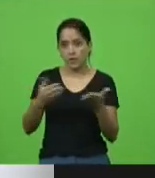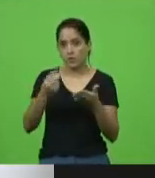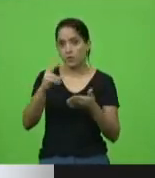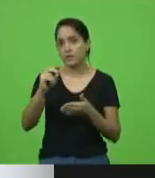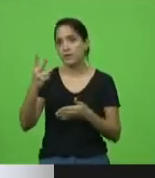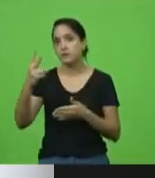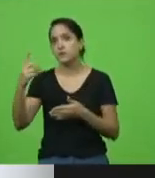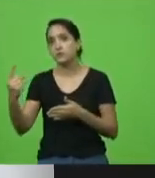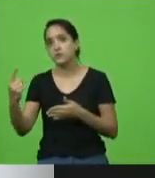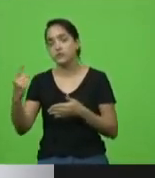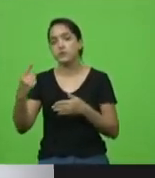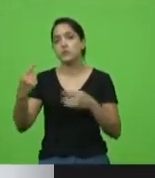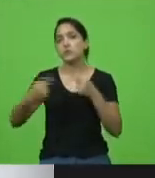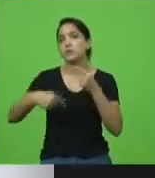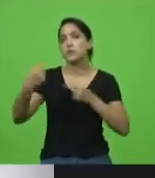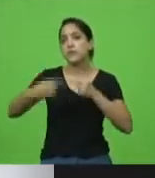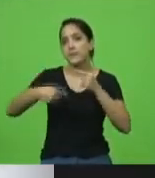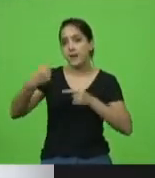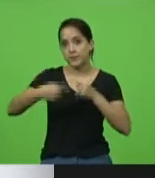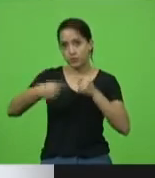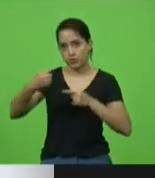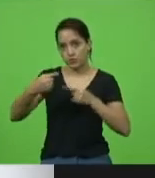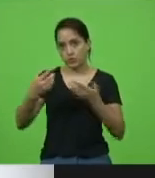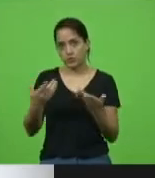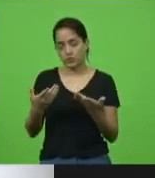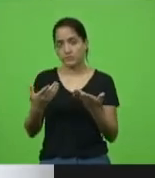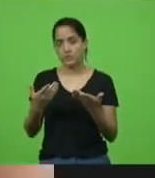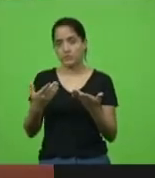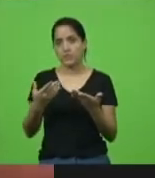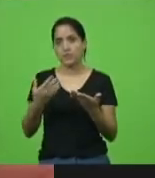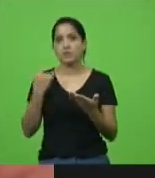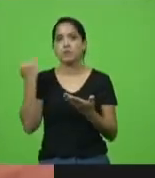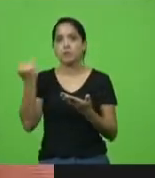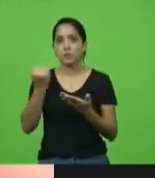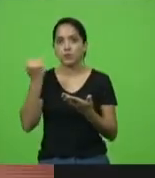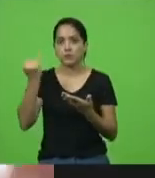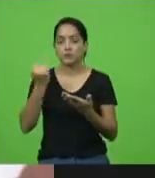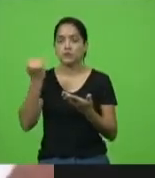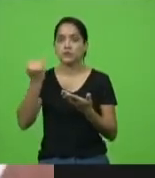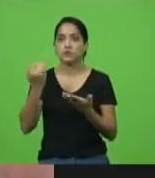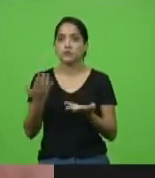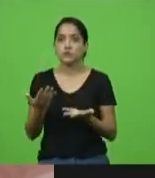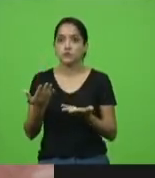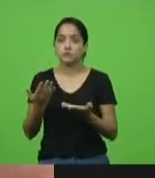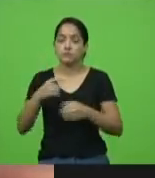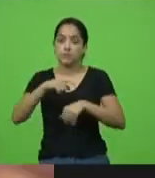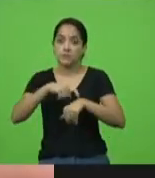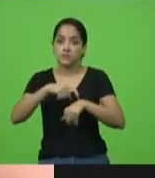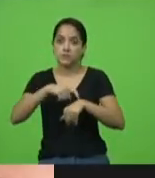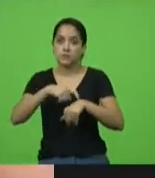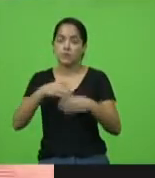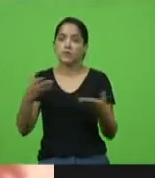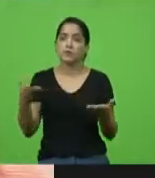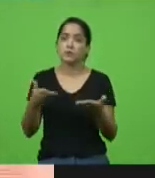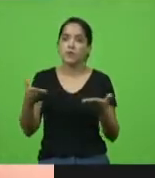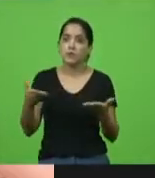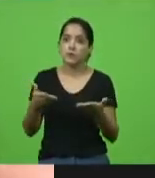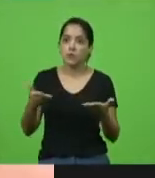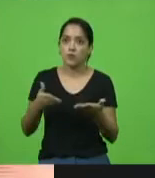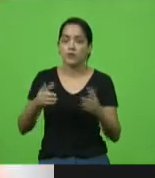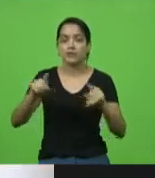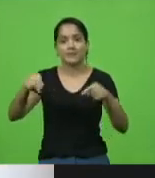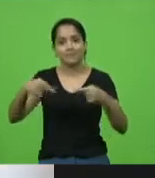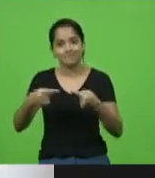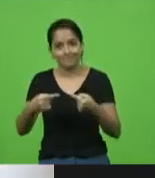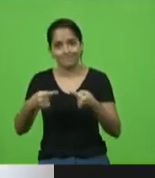debate. Um debate oportuno, pelo menos neste momento. E do enfrentamento